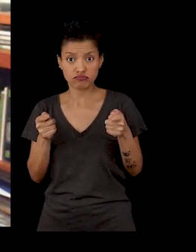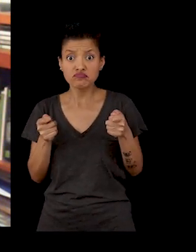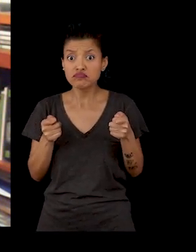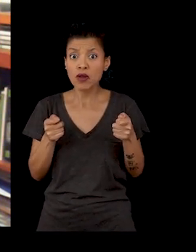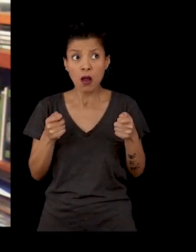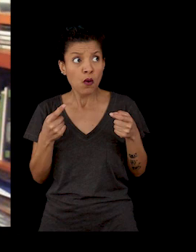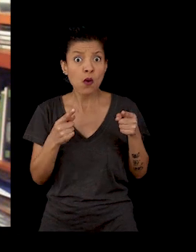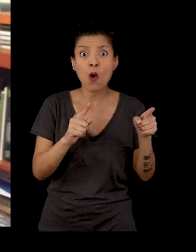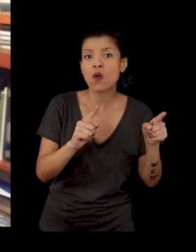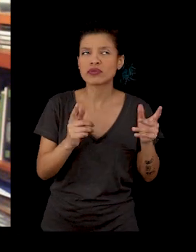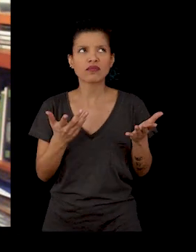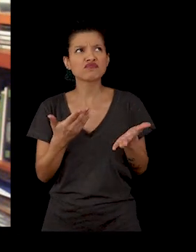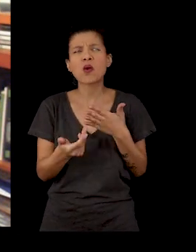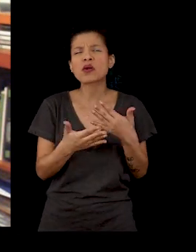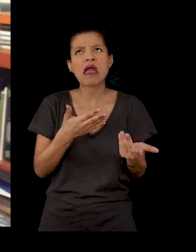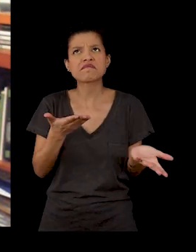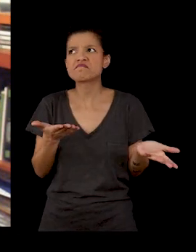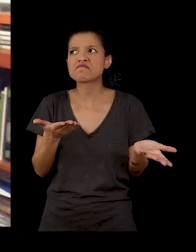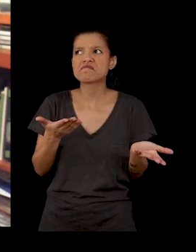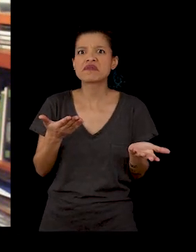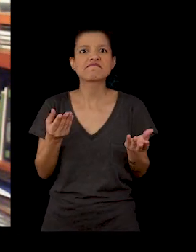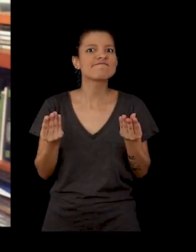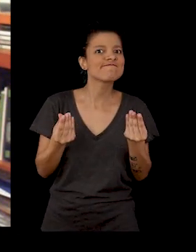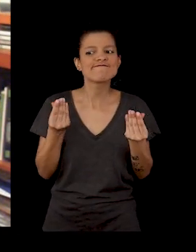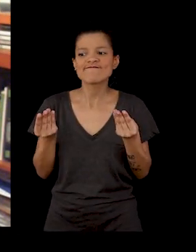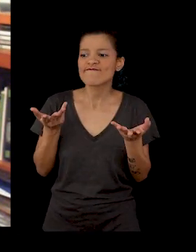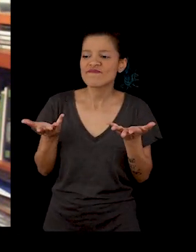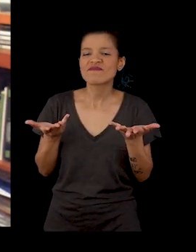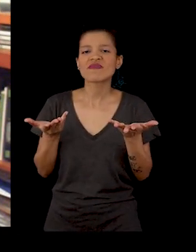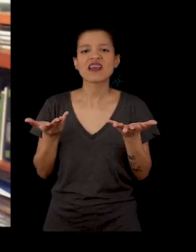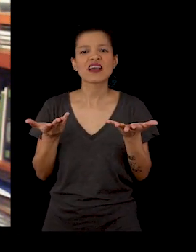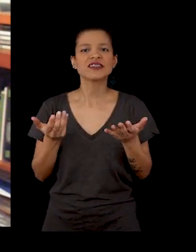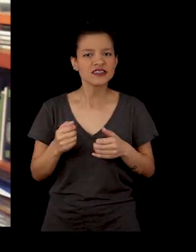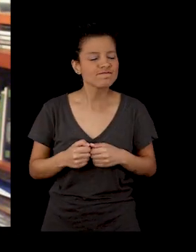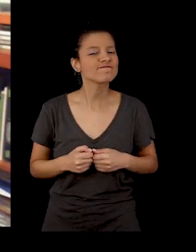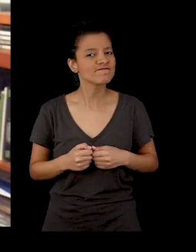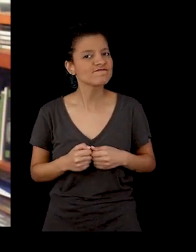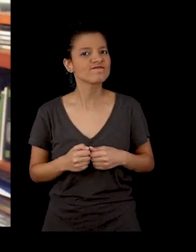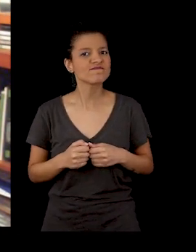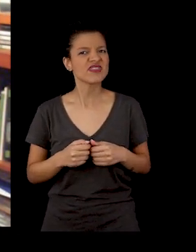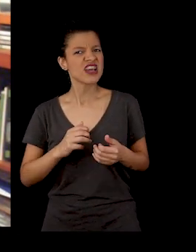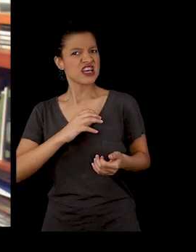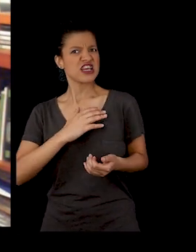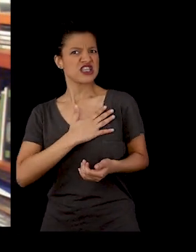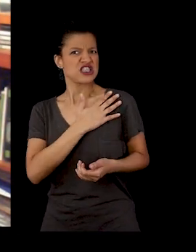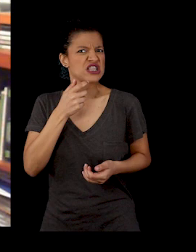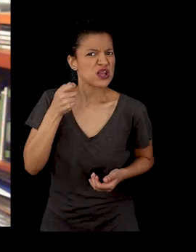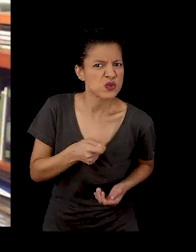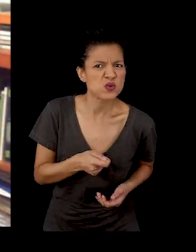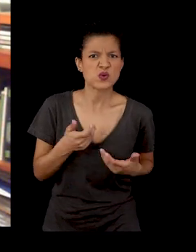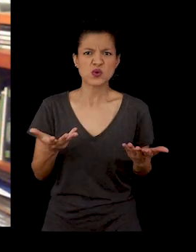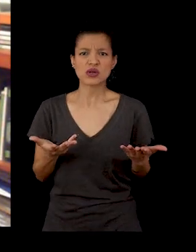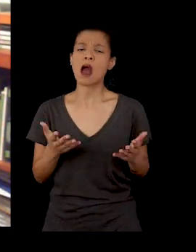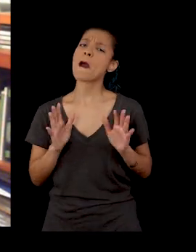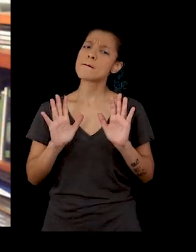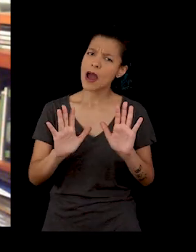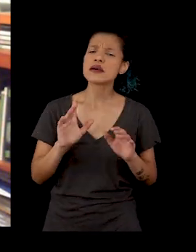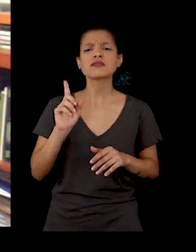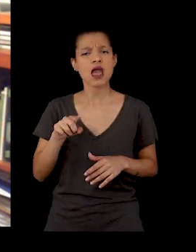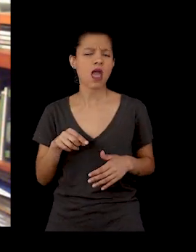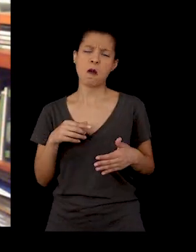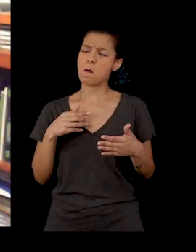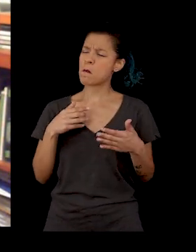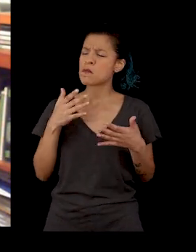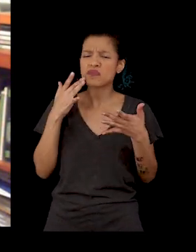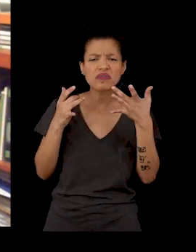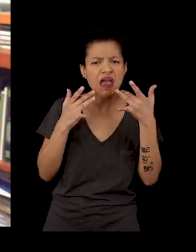ditadura, de coisas, mas é uma peça